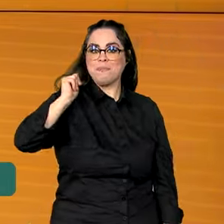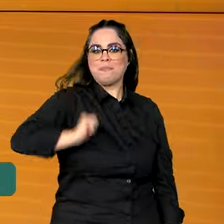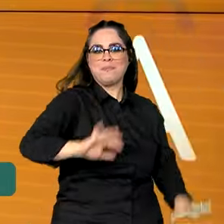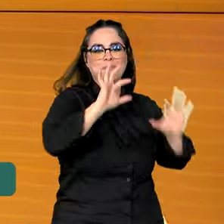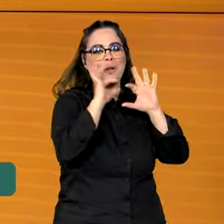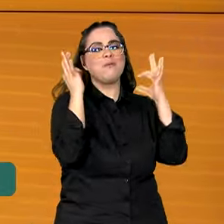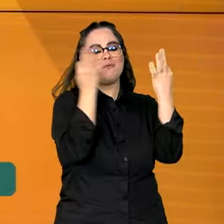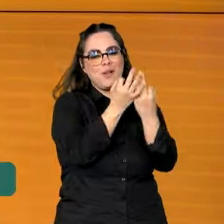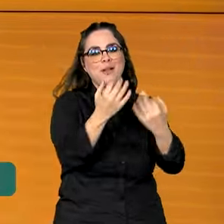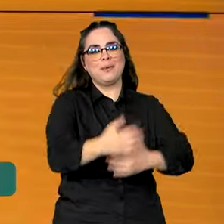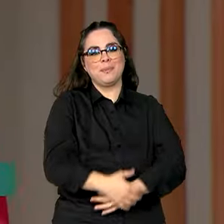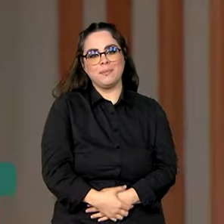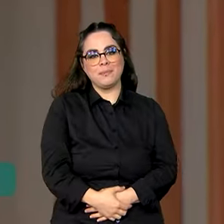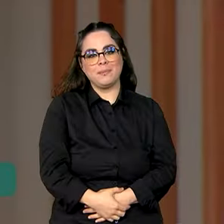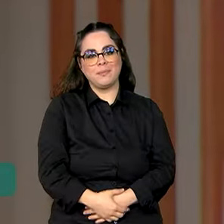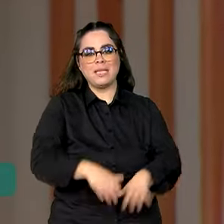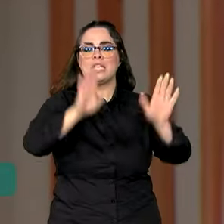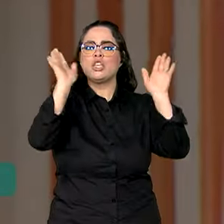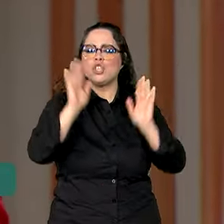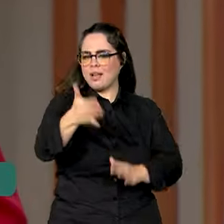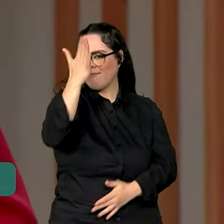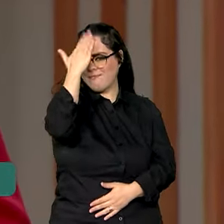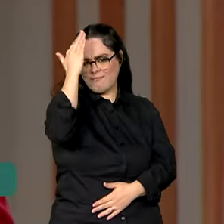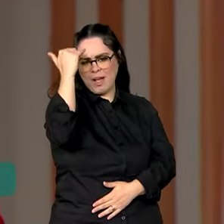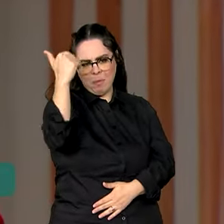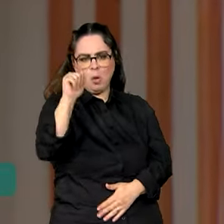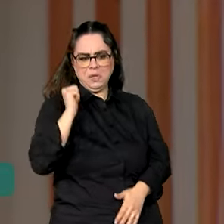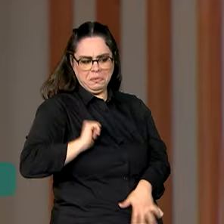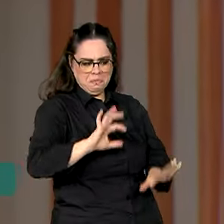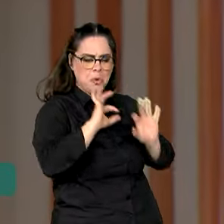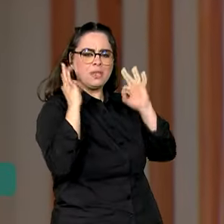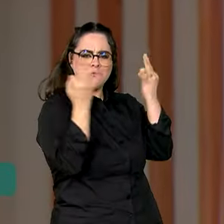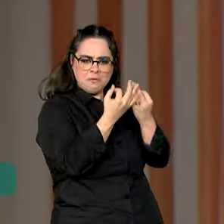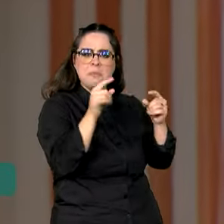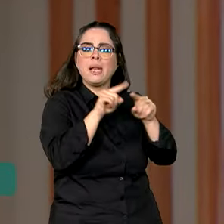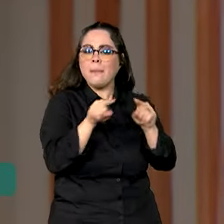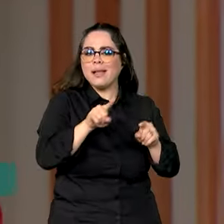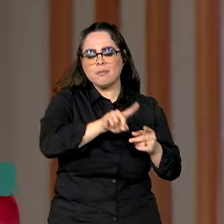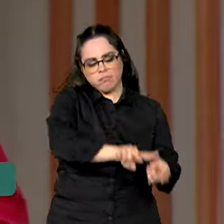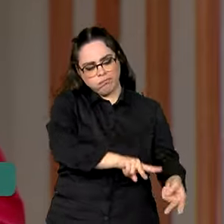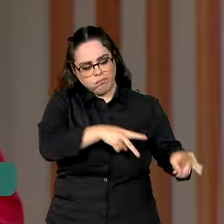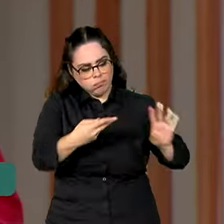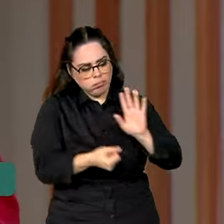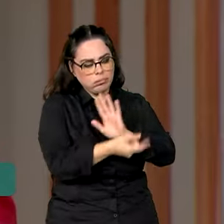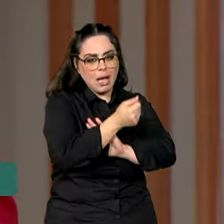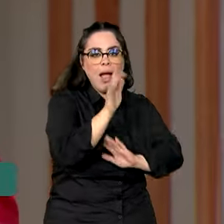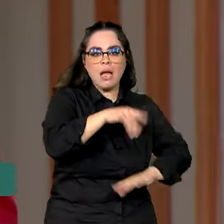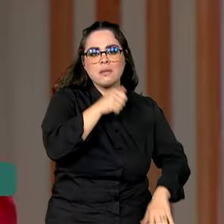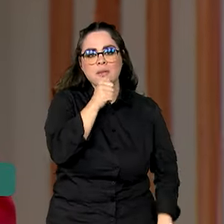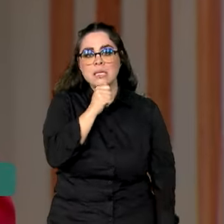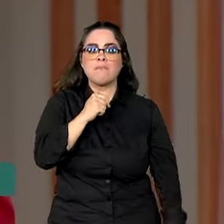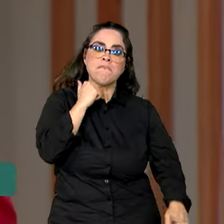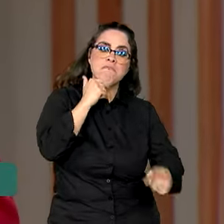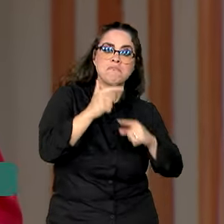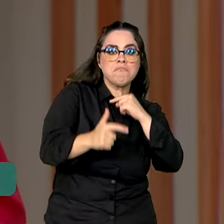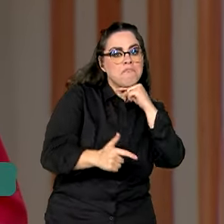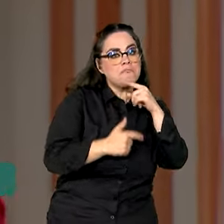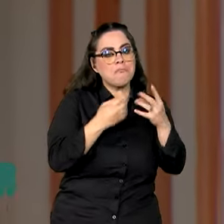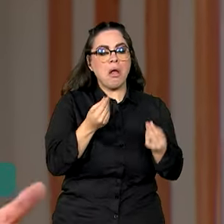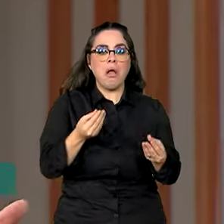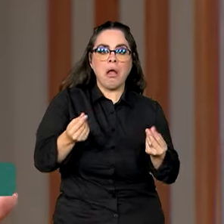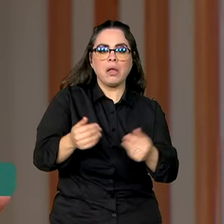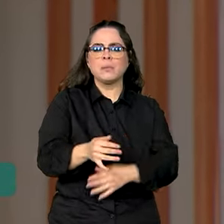o Bolsa Família. Apesar de muito conhecida, a maior iniciativa de transferência de renda do mundo ainda gera